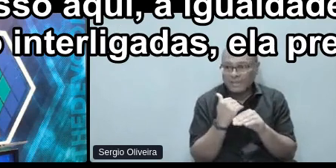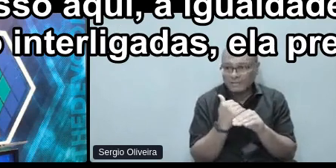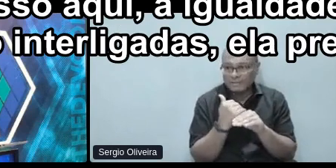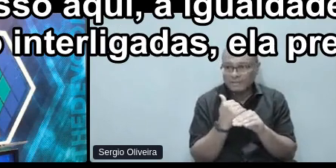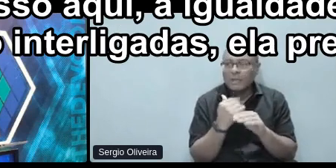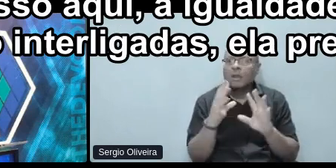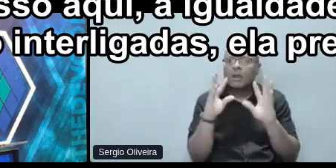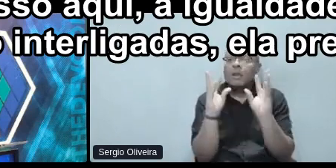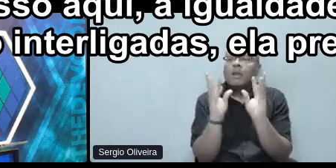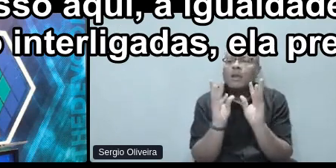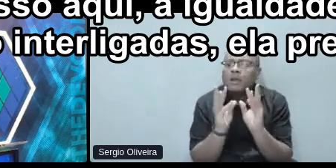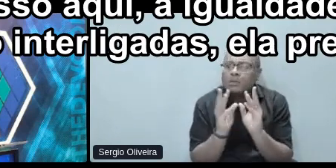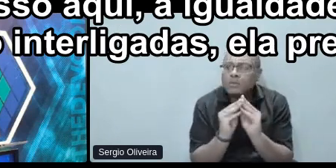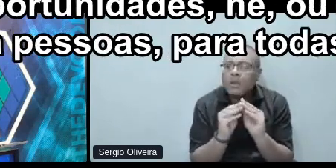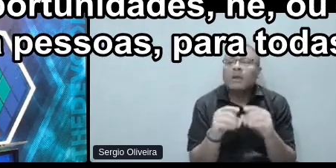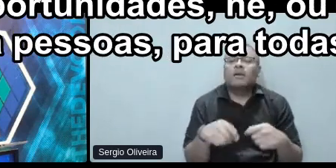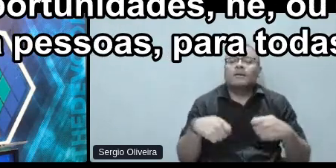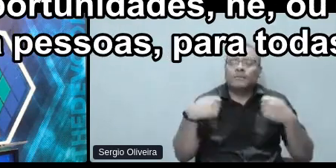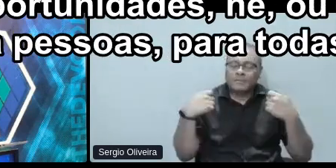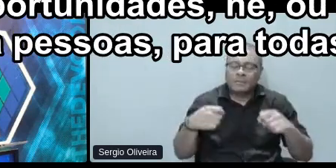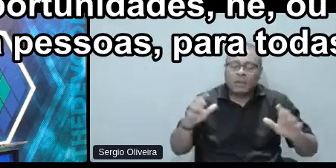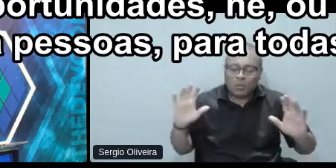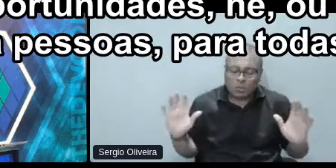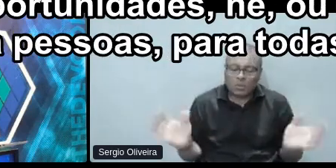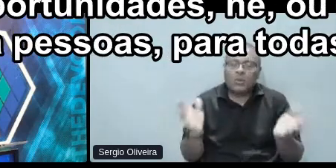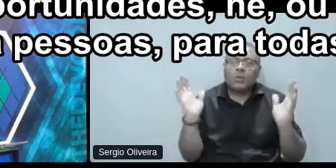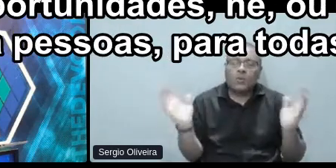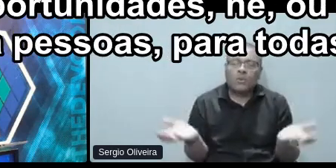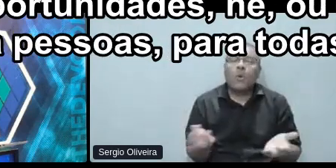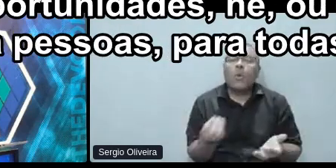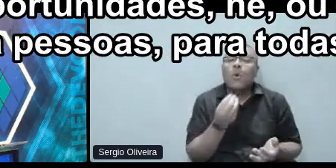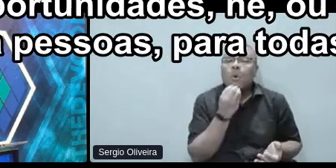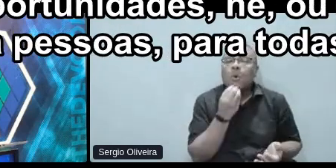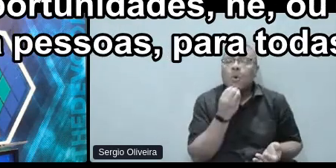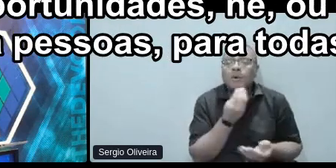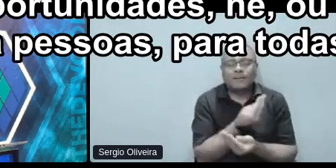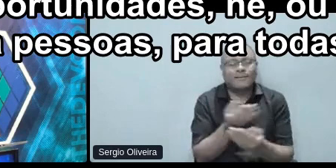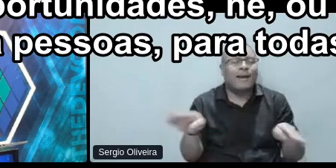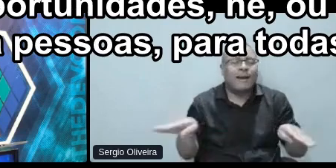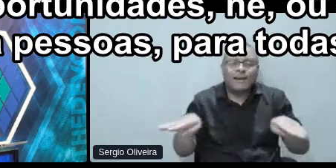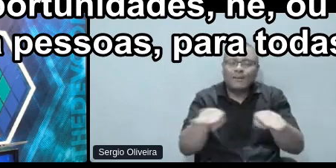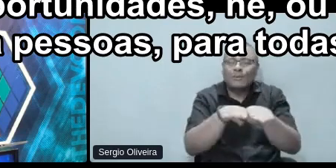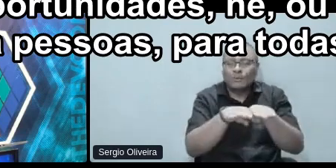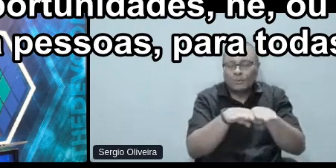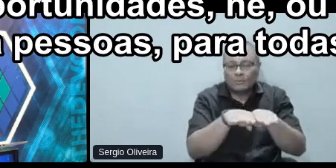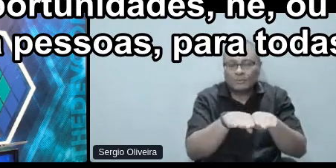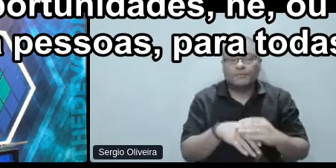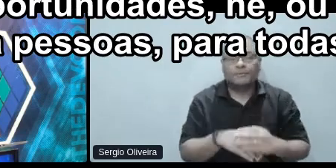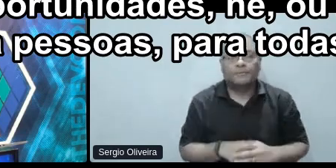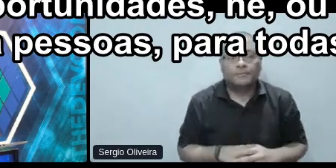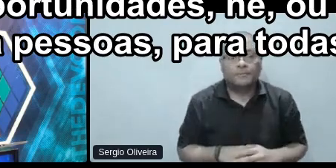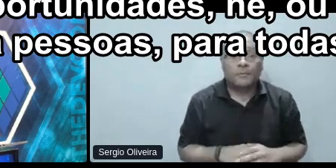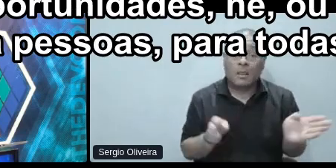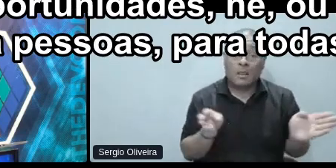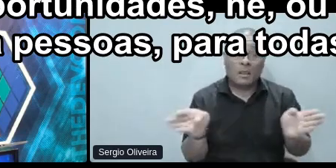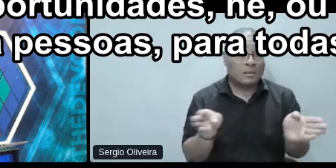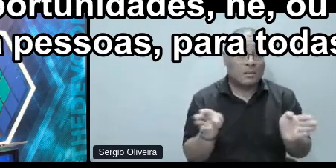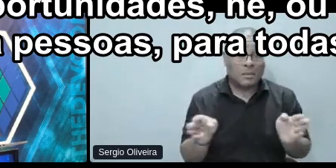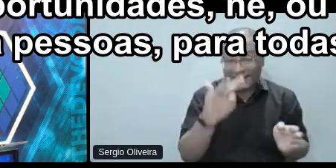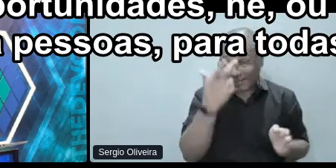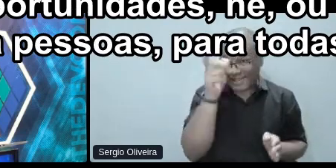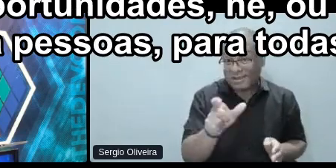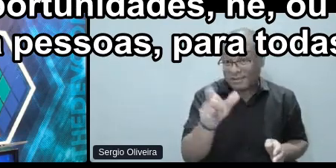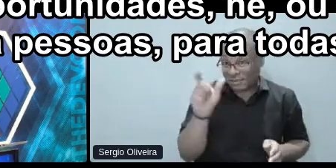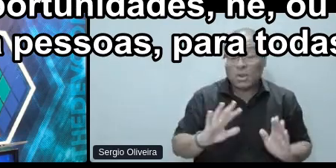interligadas, ela precisa promover justiça de oportunidades, né, ou seja, a acessibilidade é para pessoas,